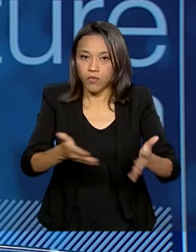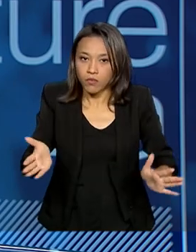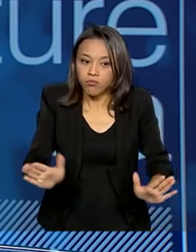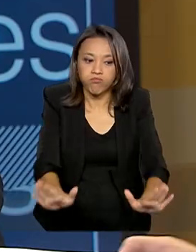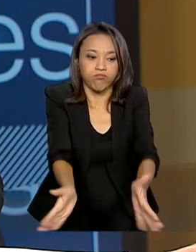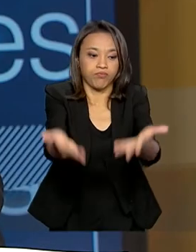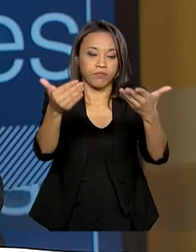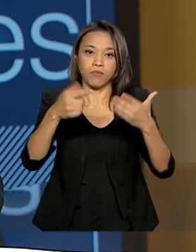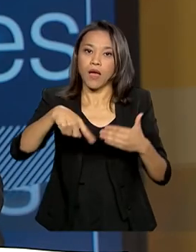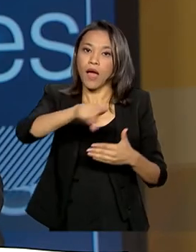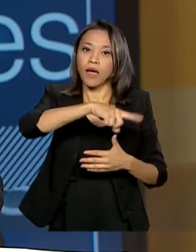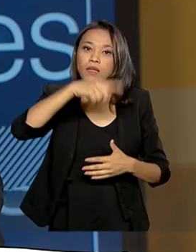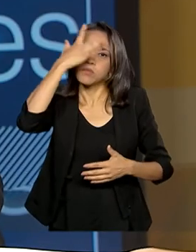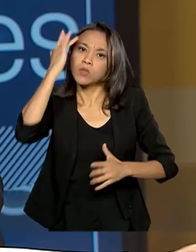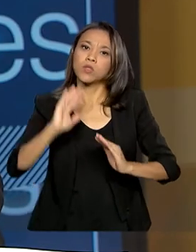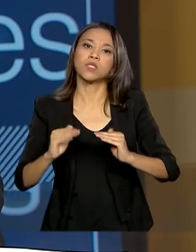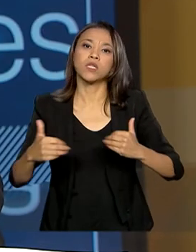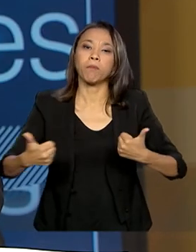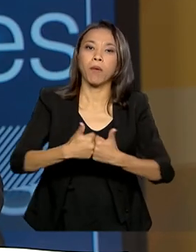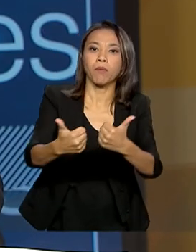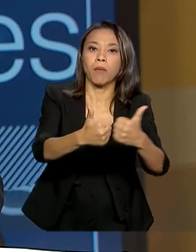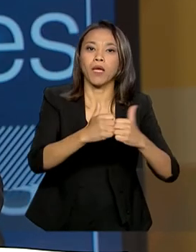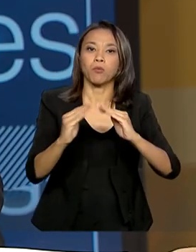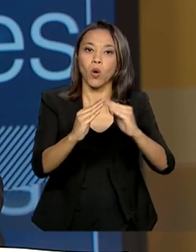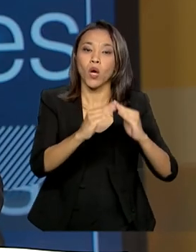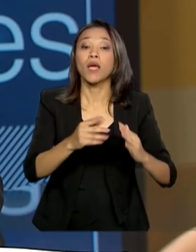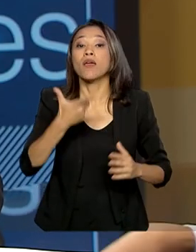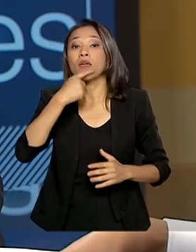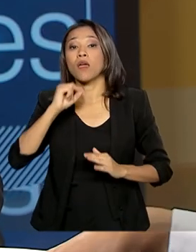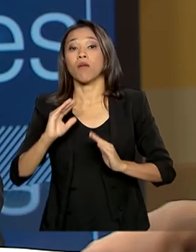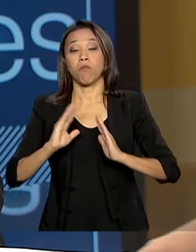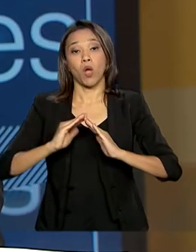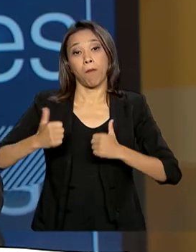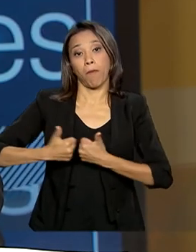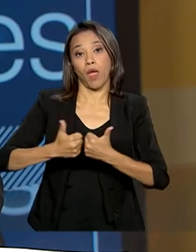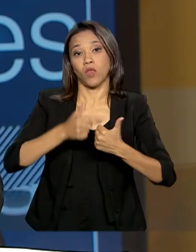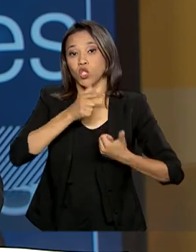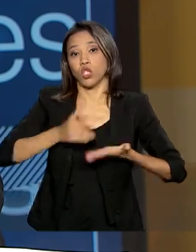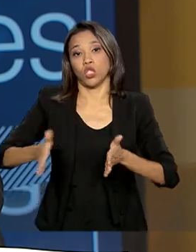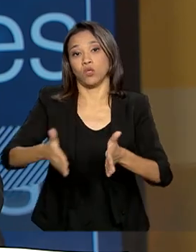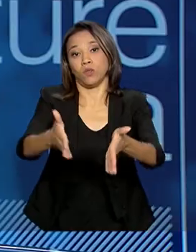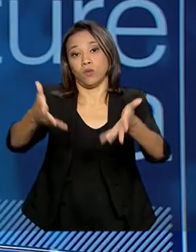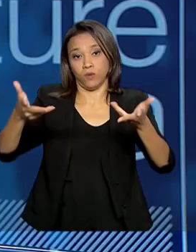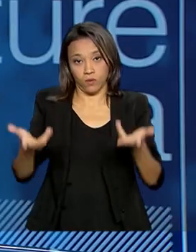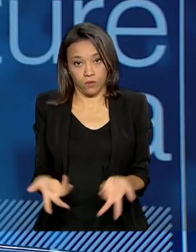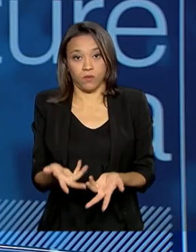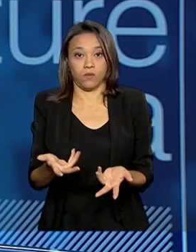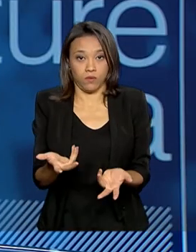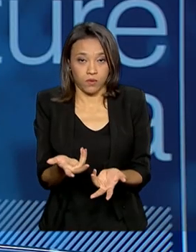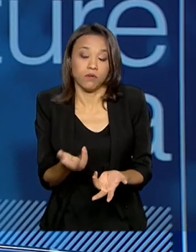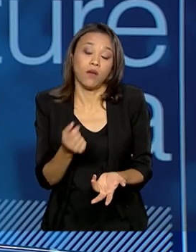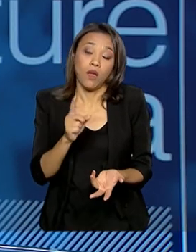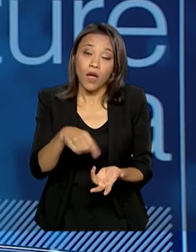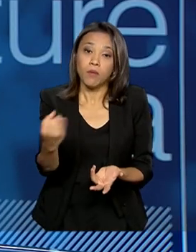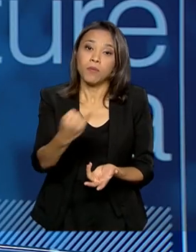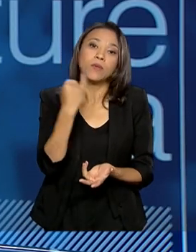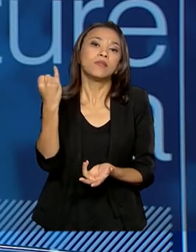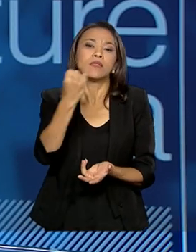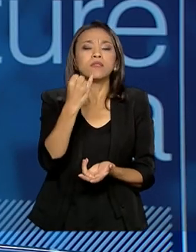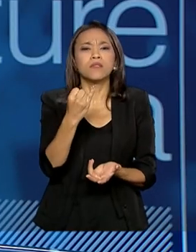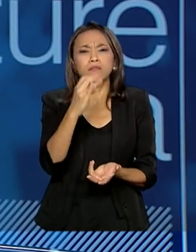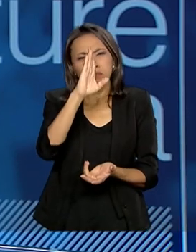tradicionais, aquela do ribeirinho, das comunidades que estão em torno. Então, é muito importante, principalmente